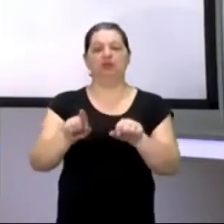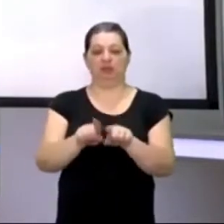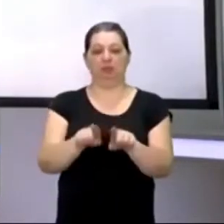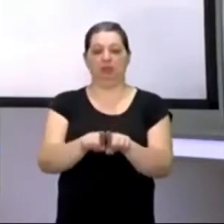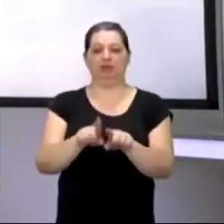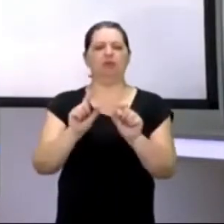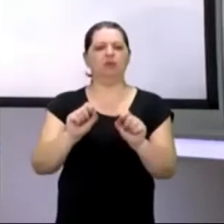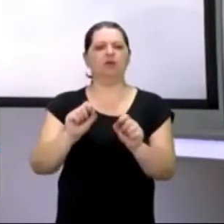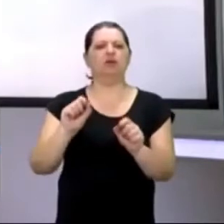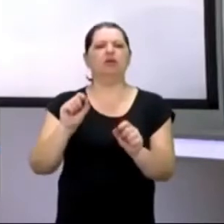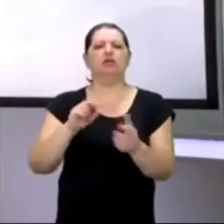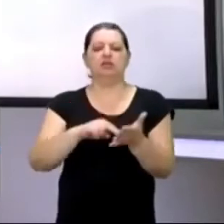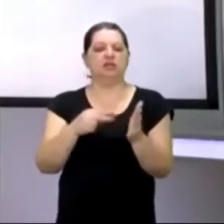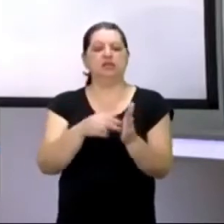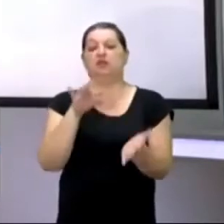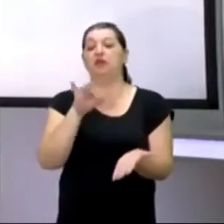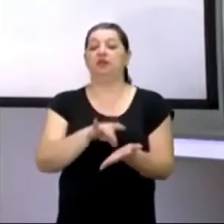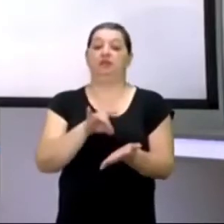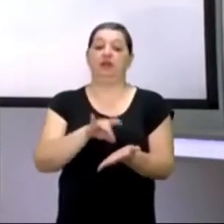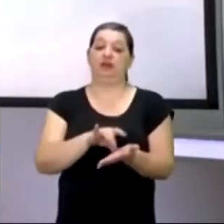Este livro, que estamos,